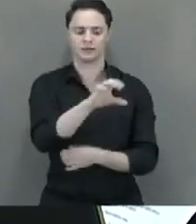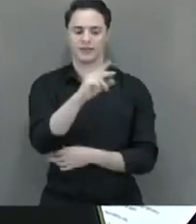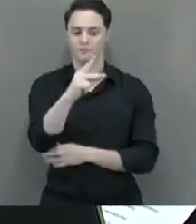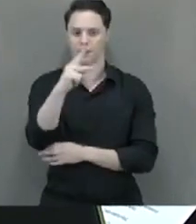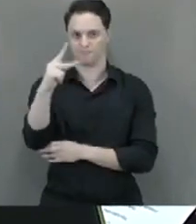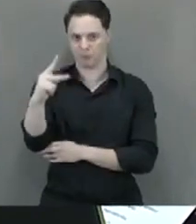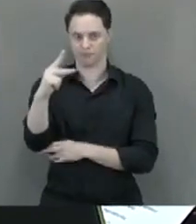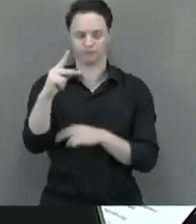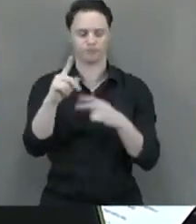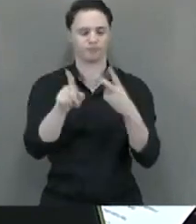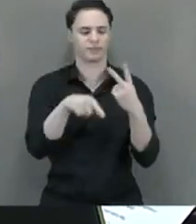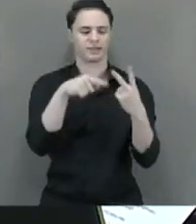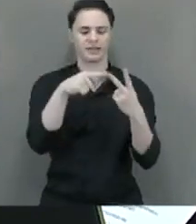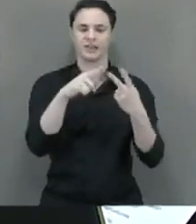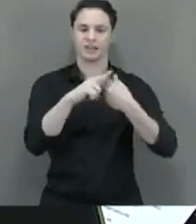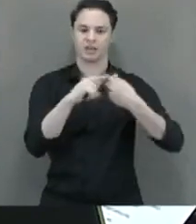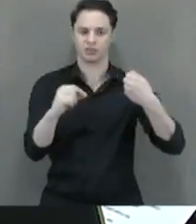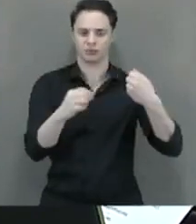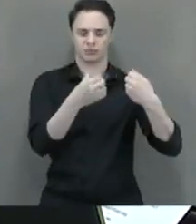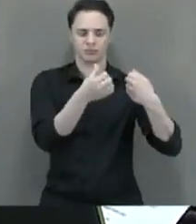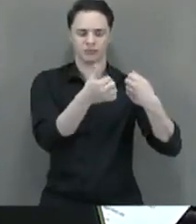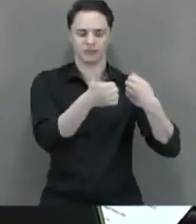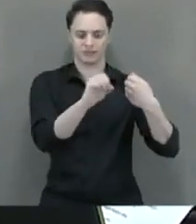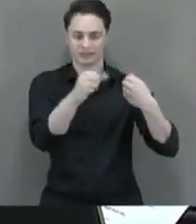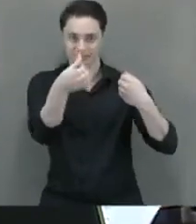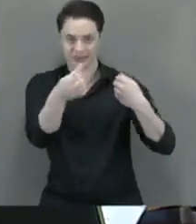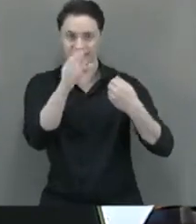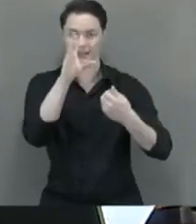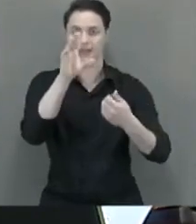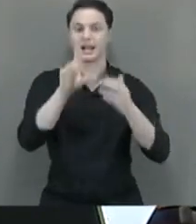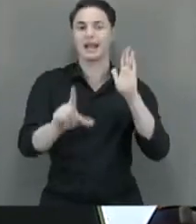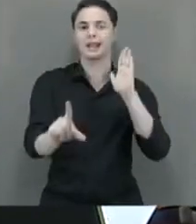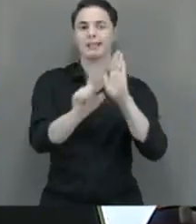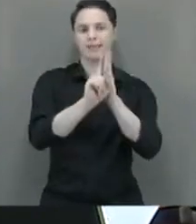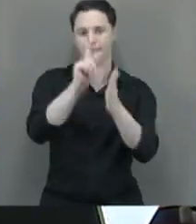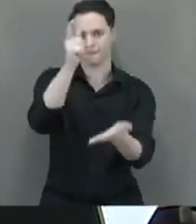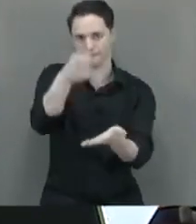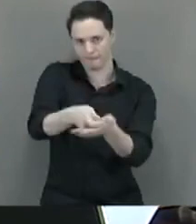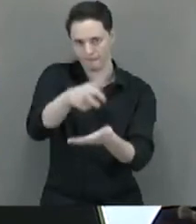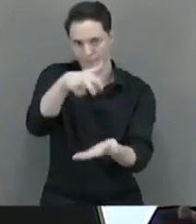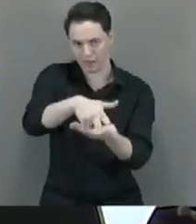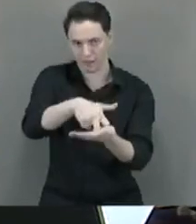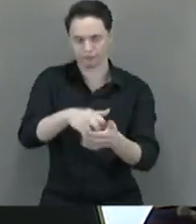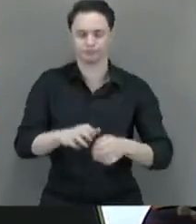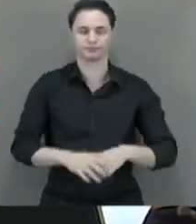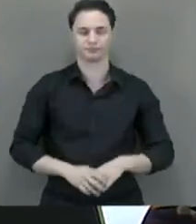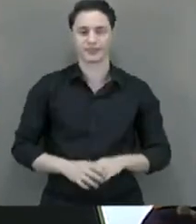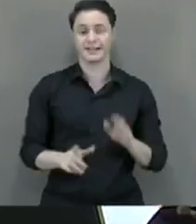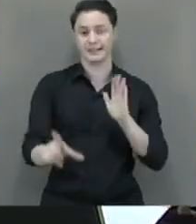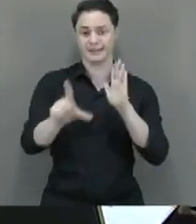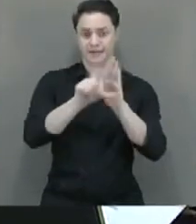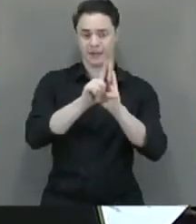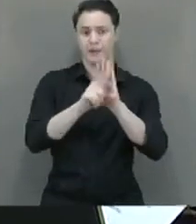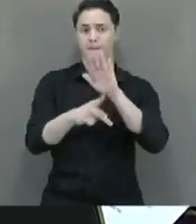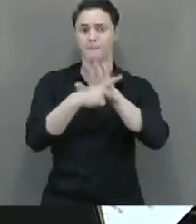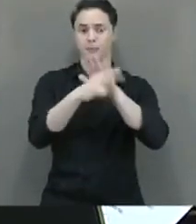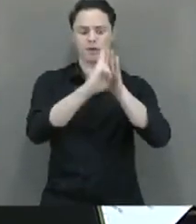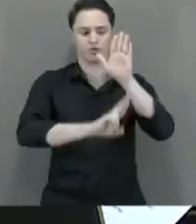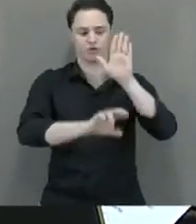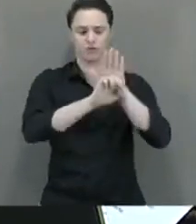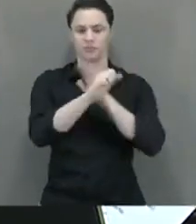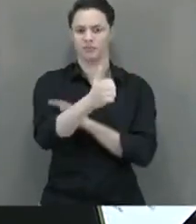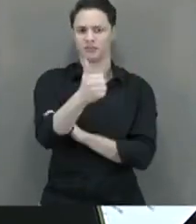e 106 da Lei de Execução Penal, além da Resolução nº 113, de 20 de abril de